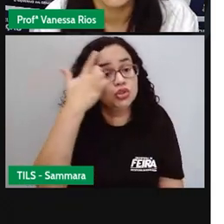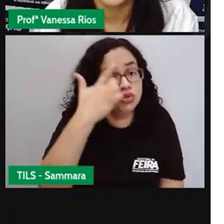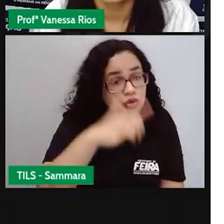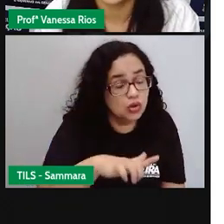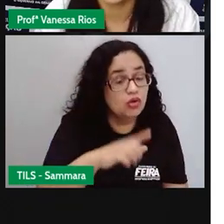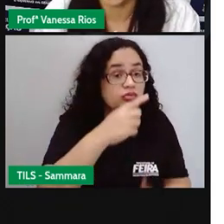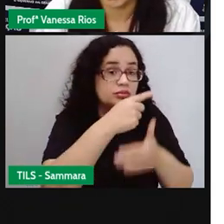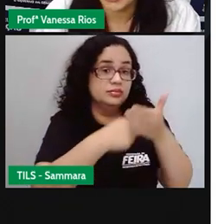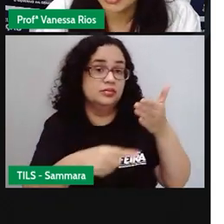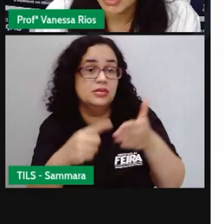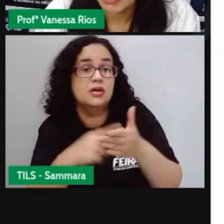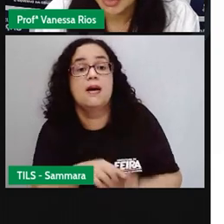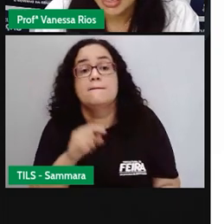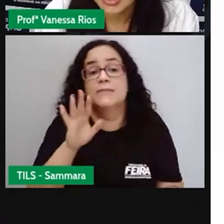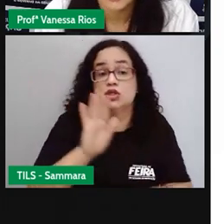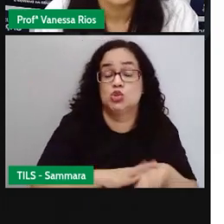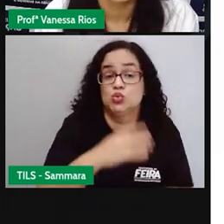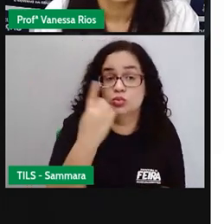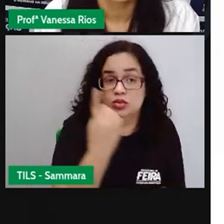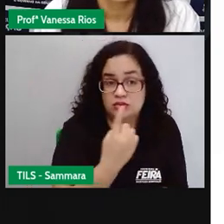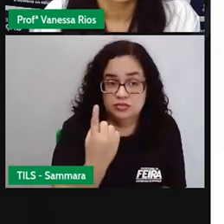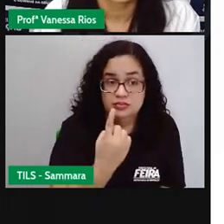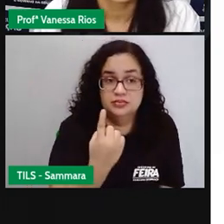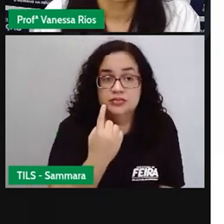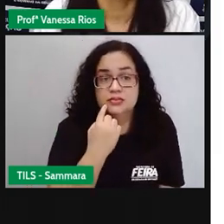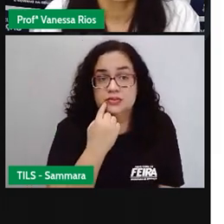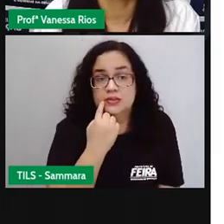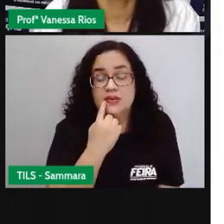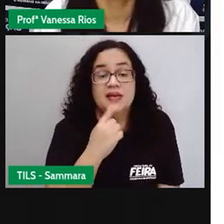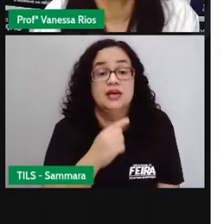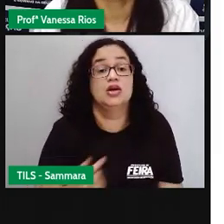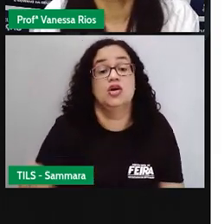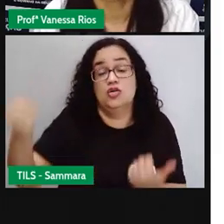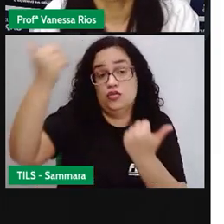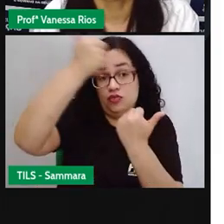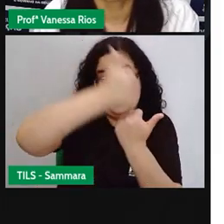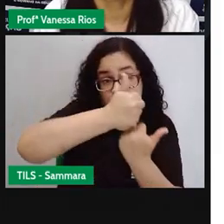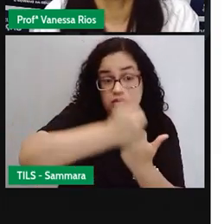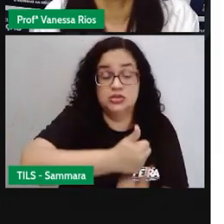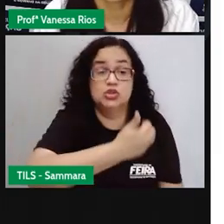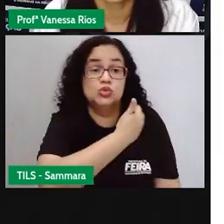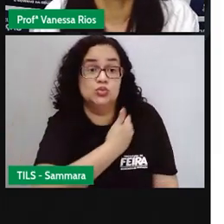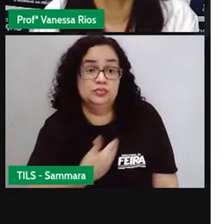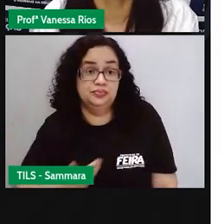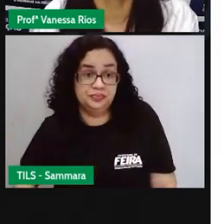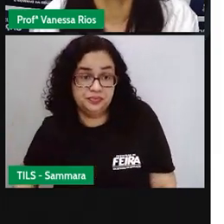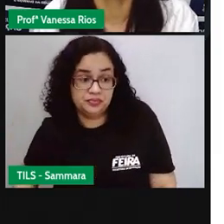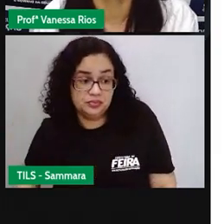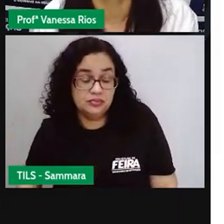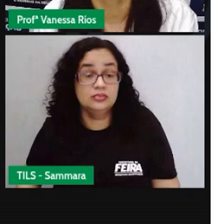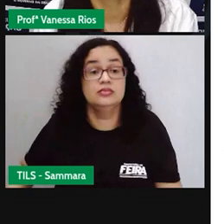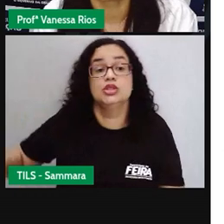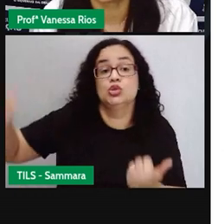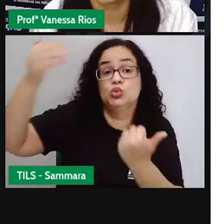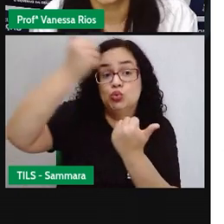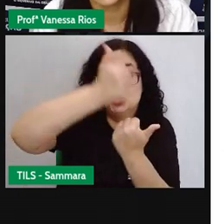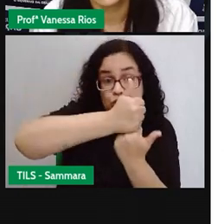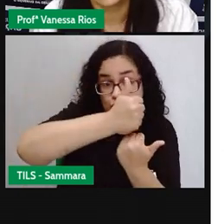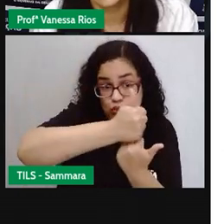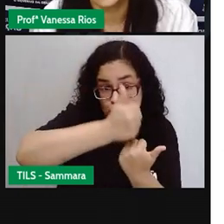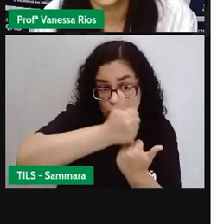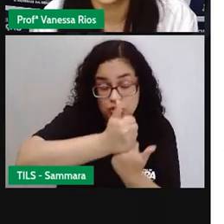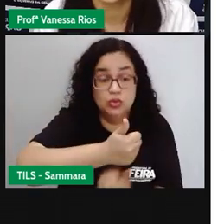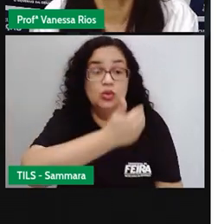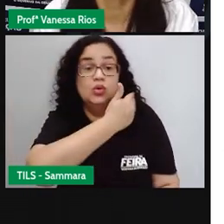a eleição, mas só mais uma vez. o vice-governador tem uma função aí de substituir o